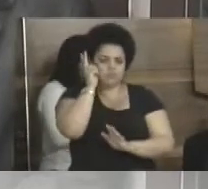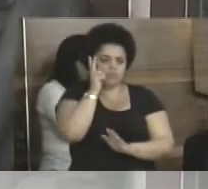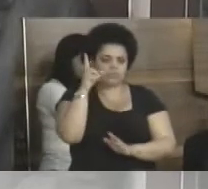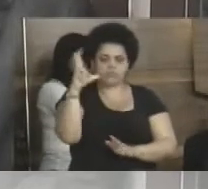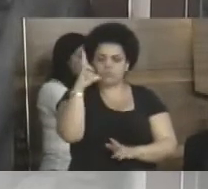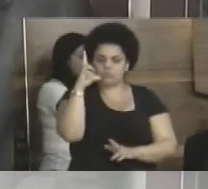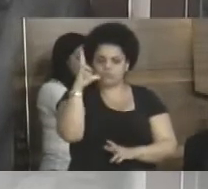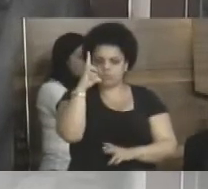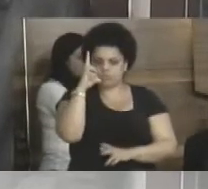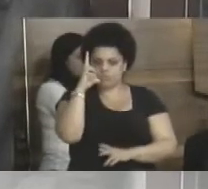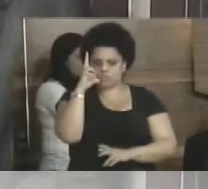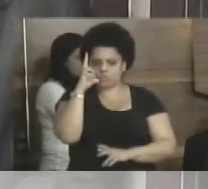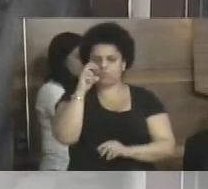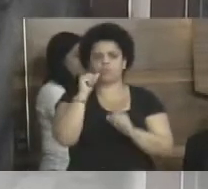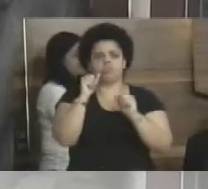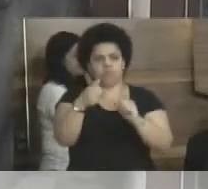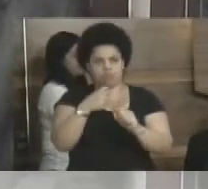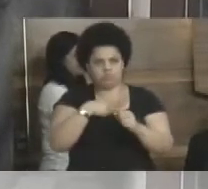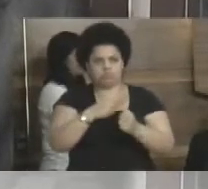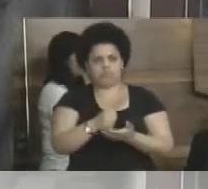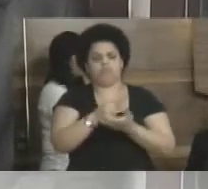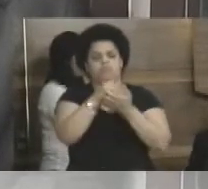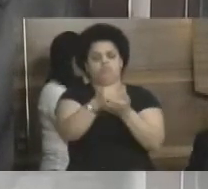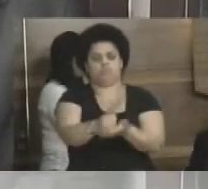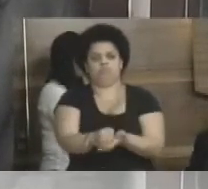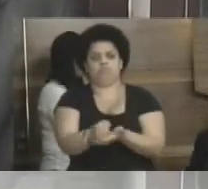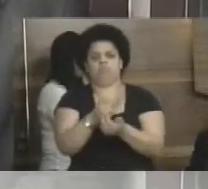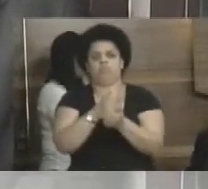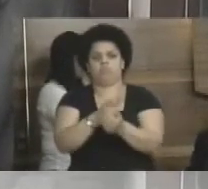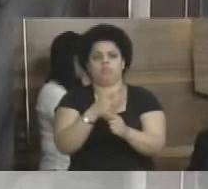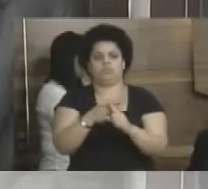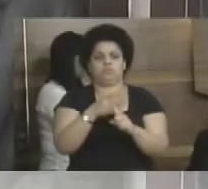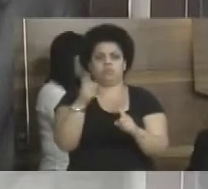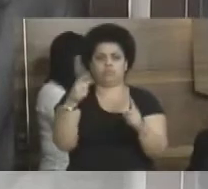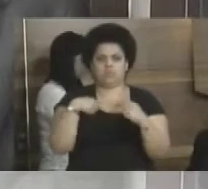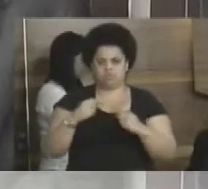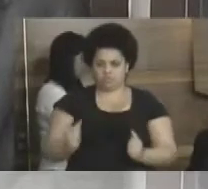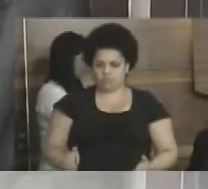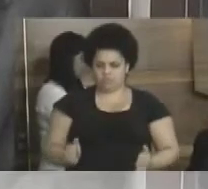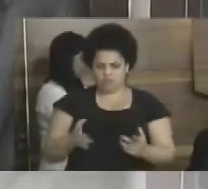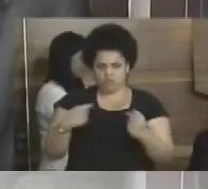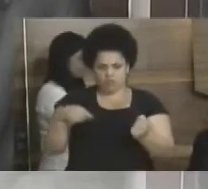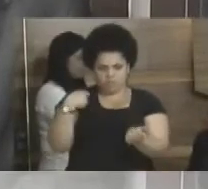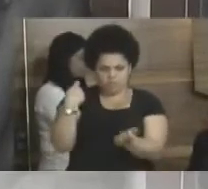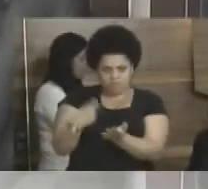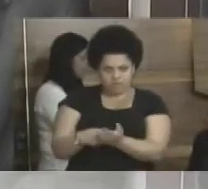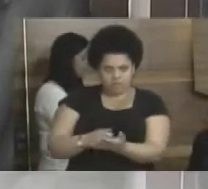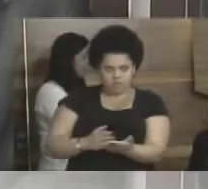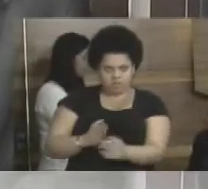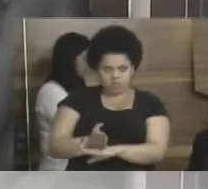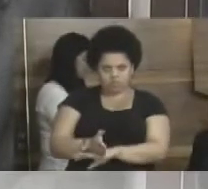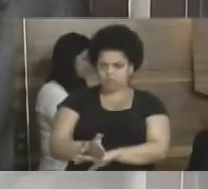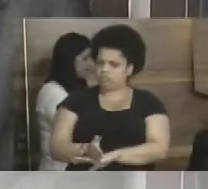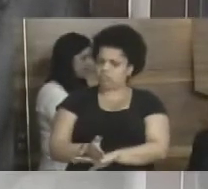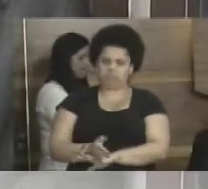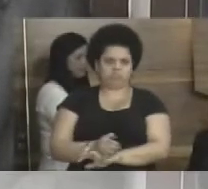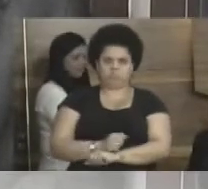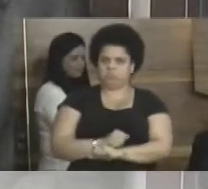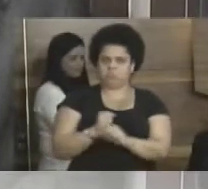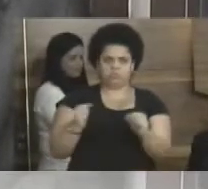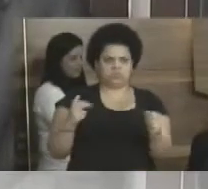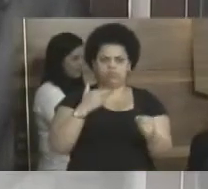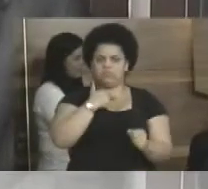Luciana Valverde, pode contar comigo, além de gastar lá, nós temos que pagar para entrar lá, então, eu sou contra isso.